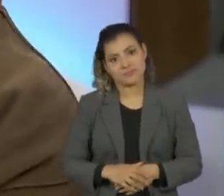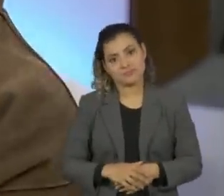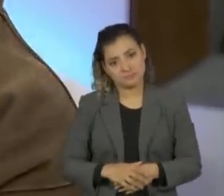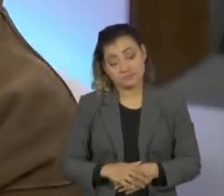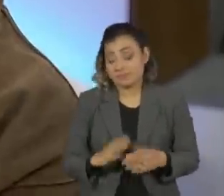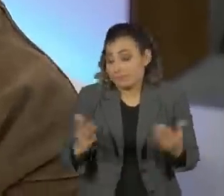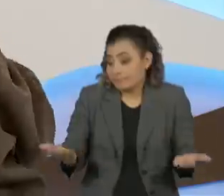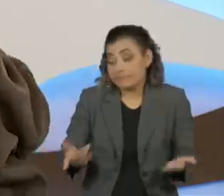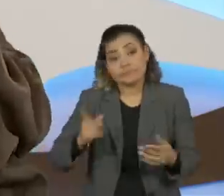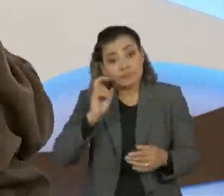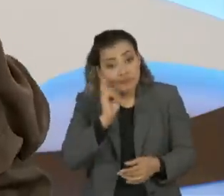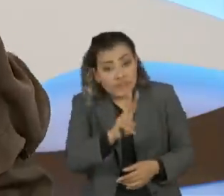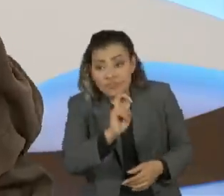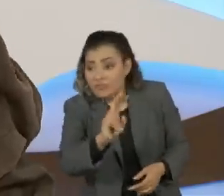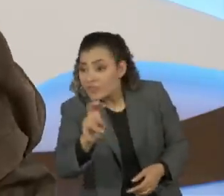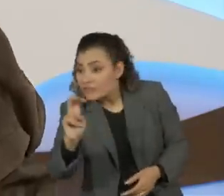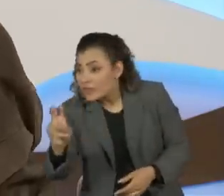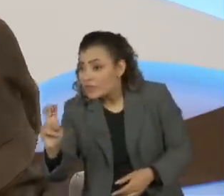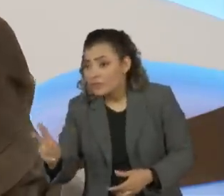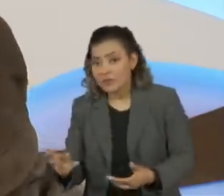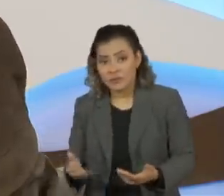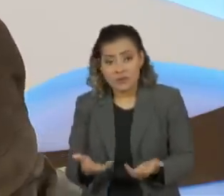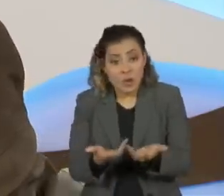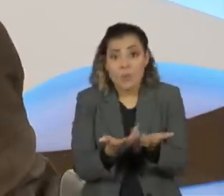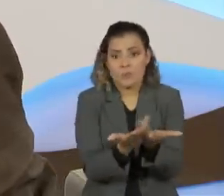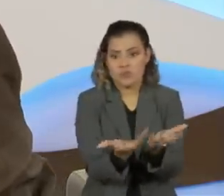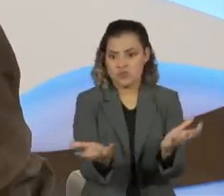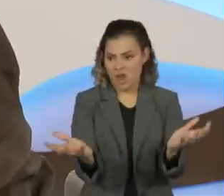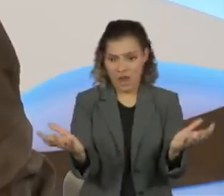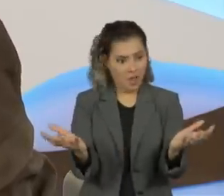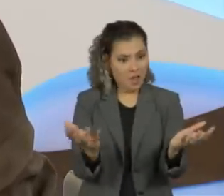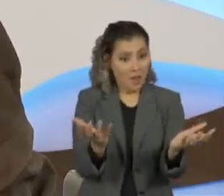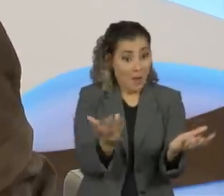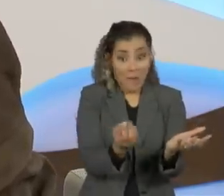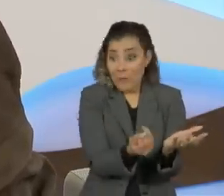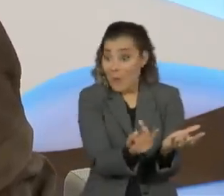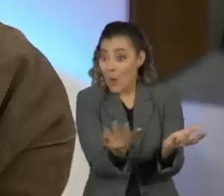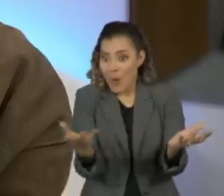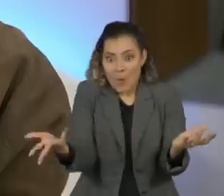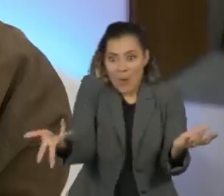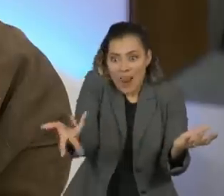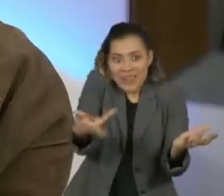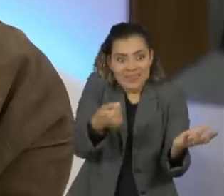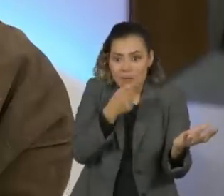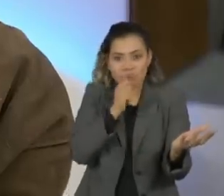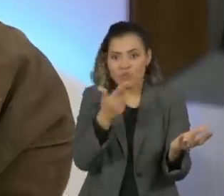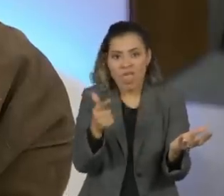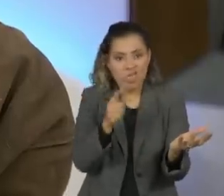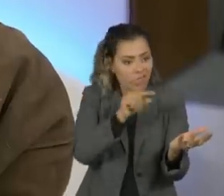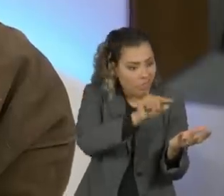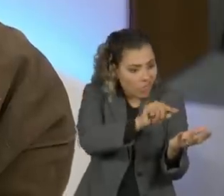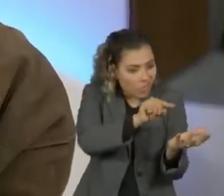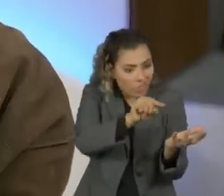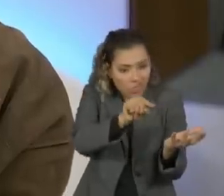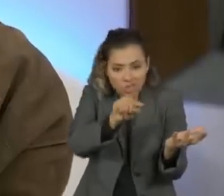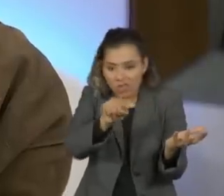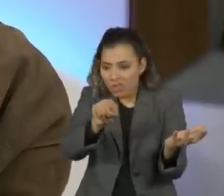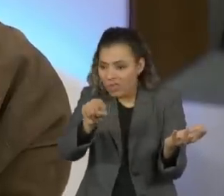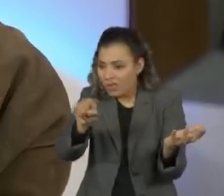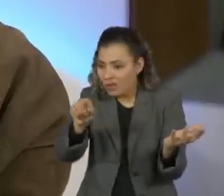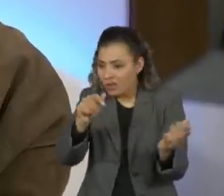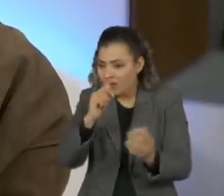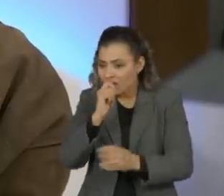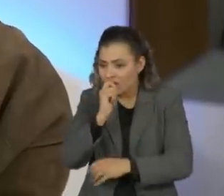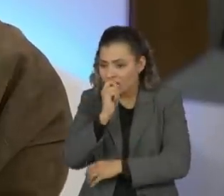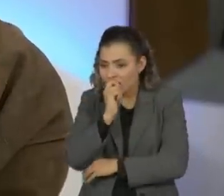muito, pouco fornido de nomes bacanas, então, a gente também não pode querer